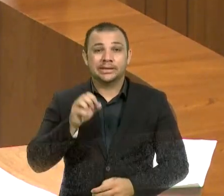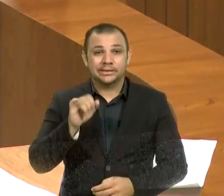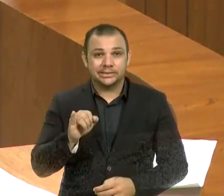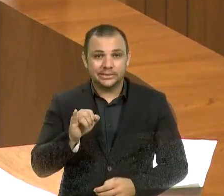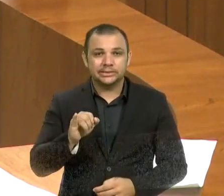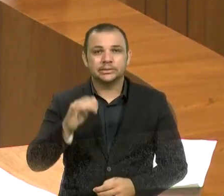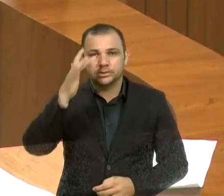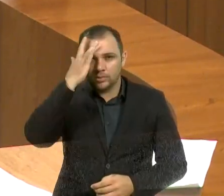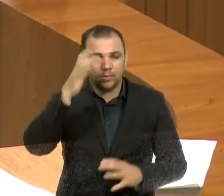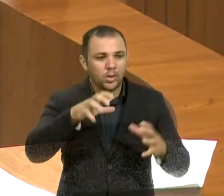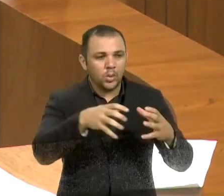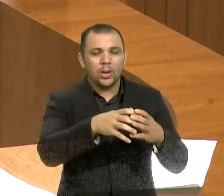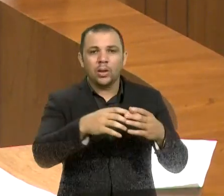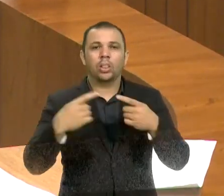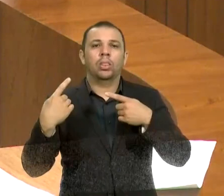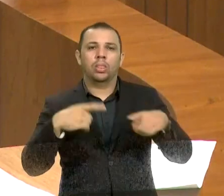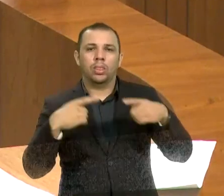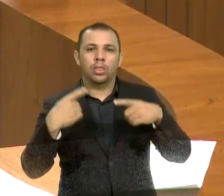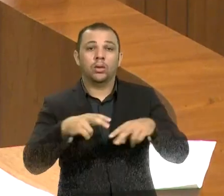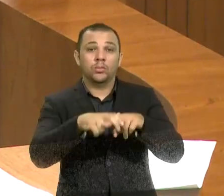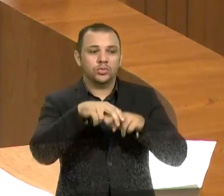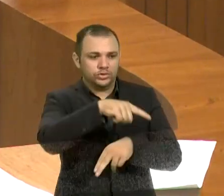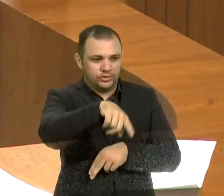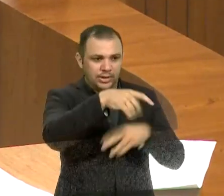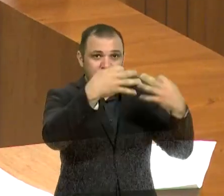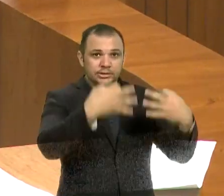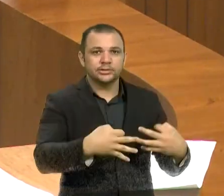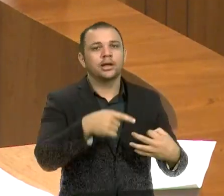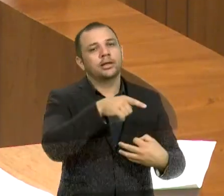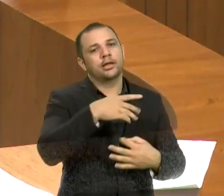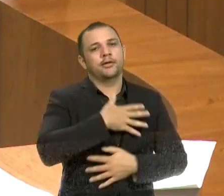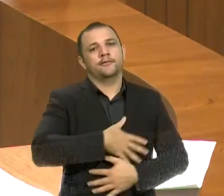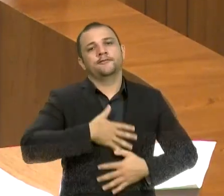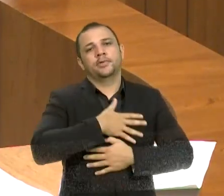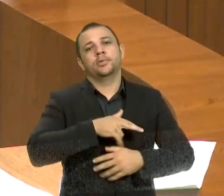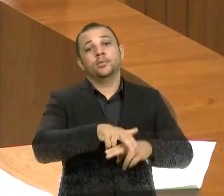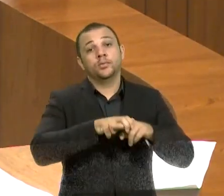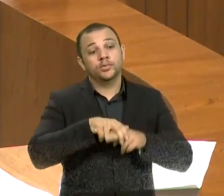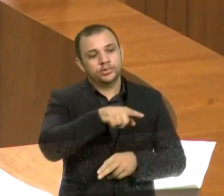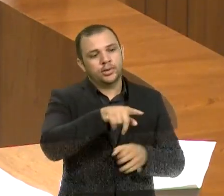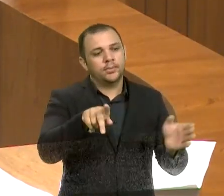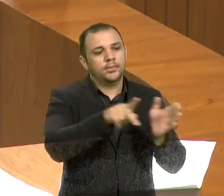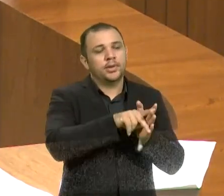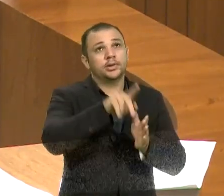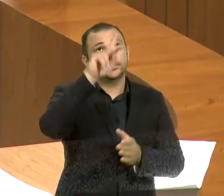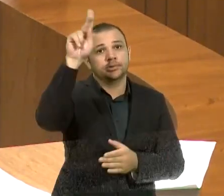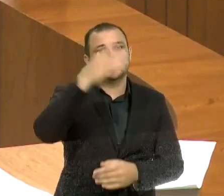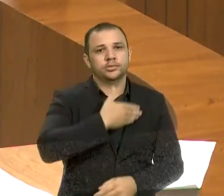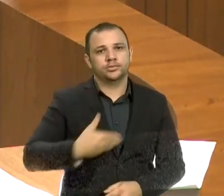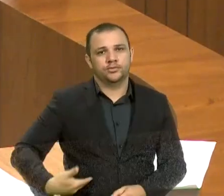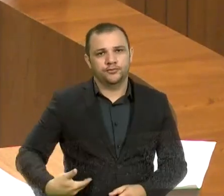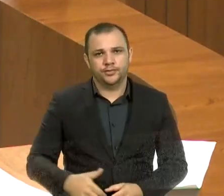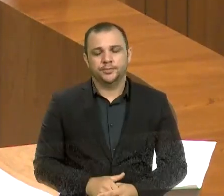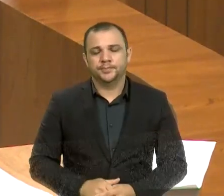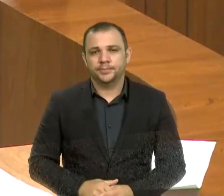da justiça, pois deles é o reino dos céus. A igreja já está